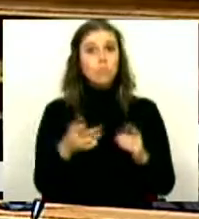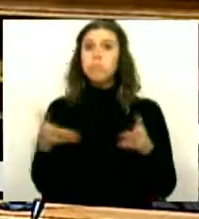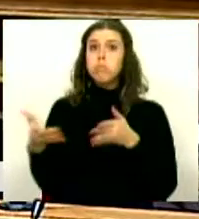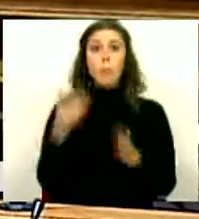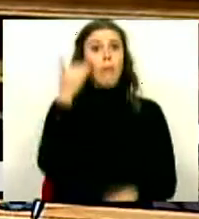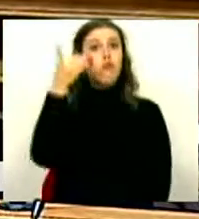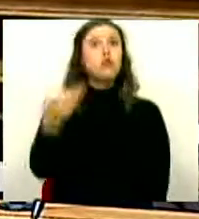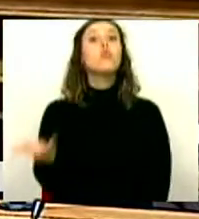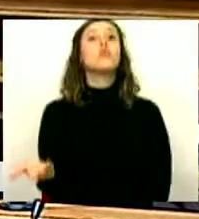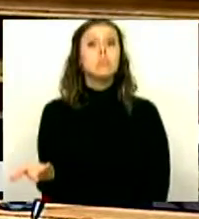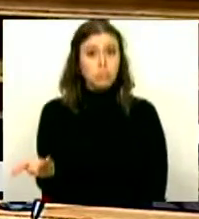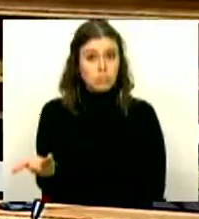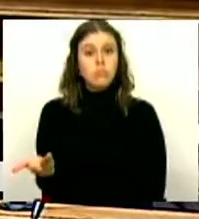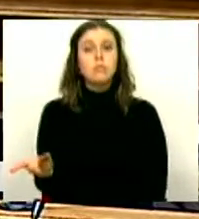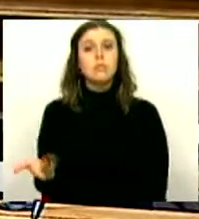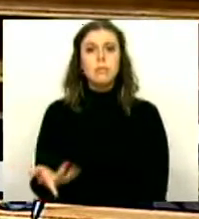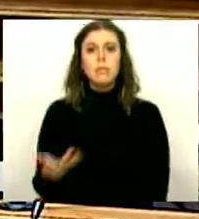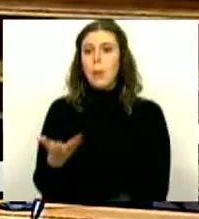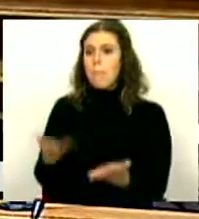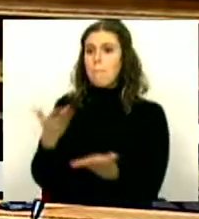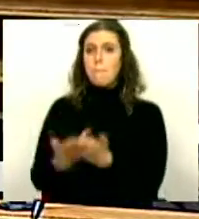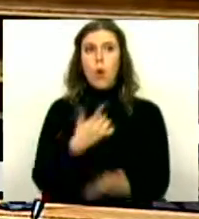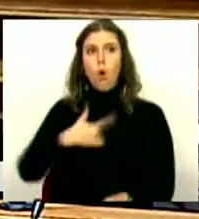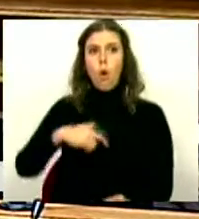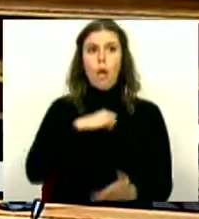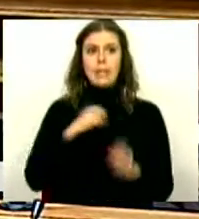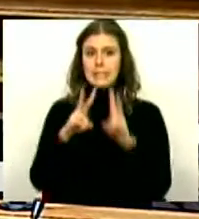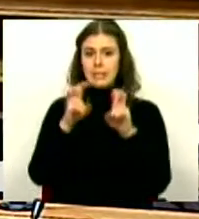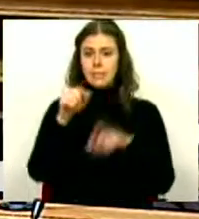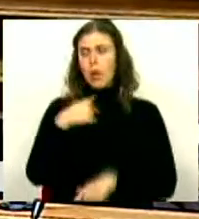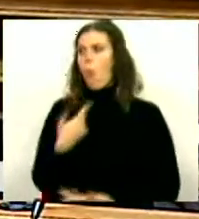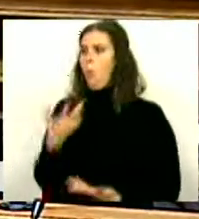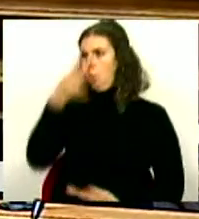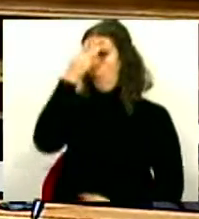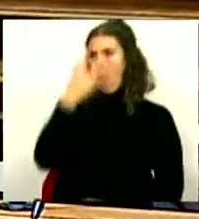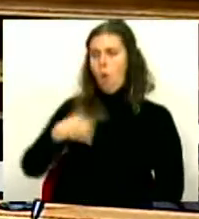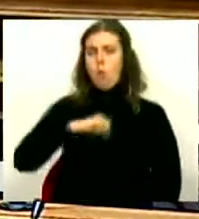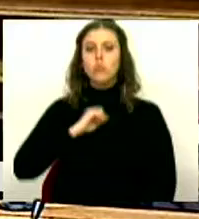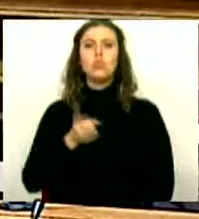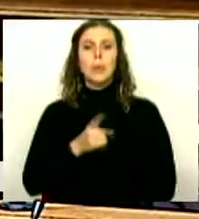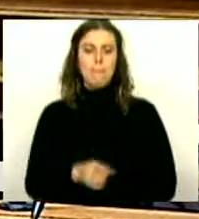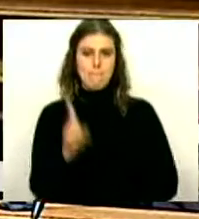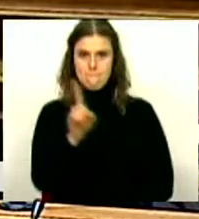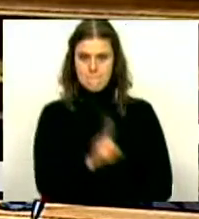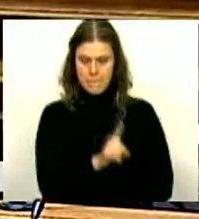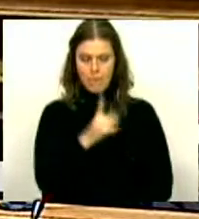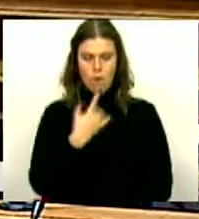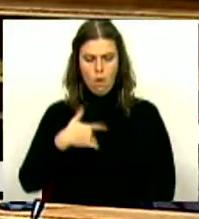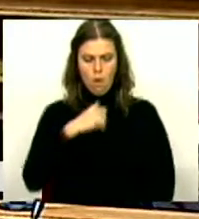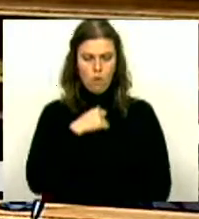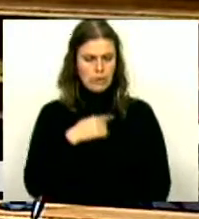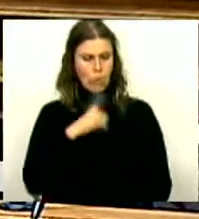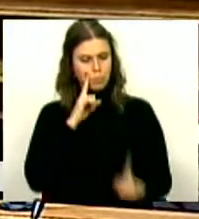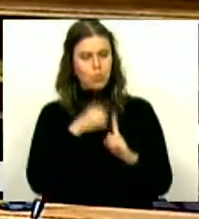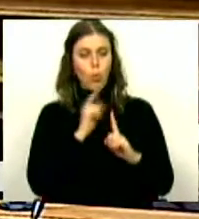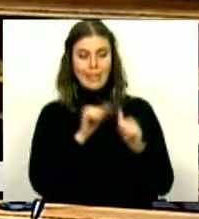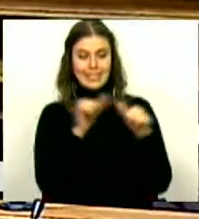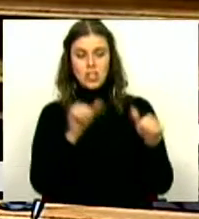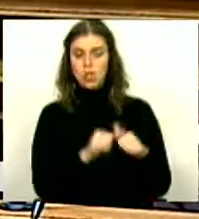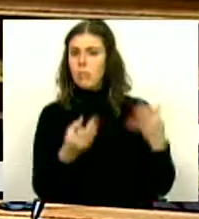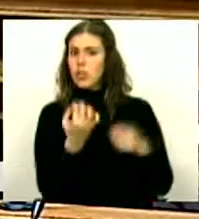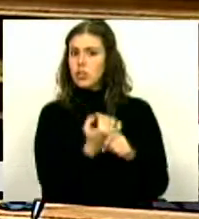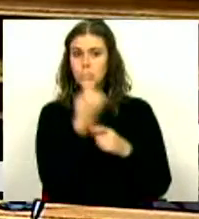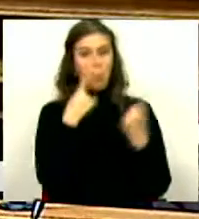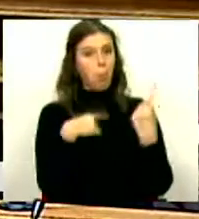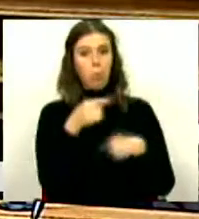de futuro. A nossa proposta nessa matéria, a nossa posição é, primeiro, somos por um ecossistema em que o serviço